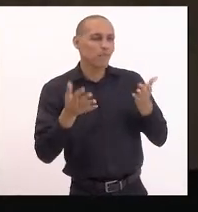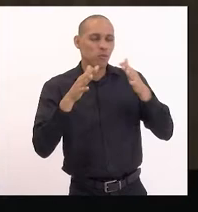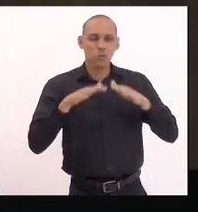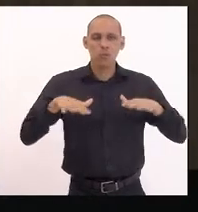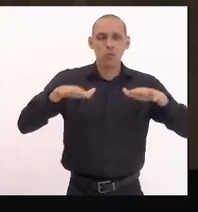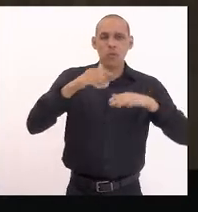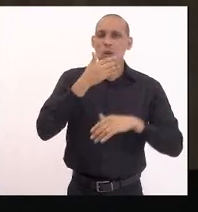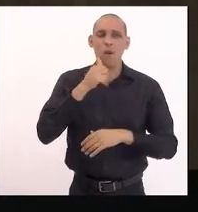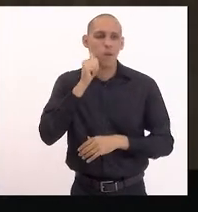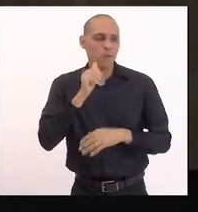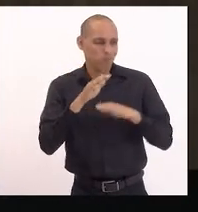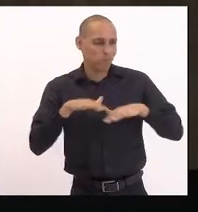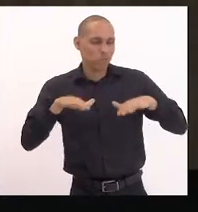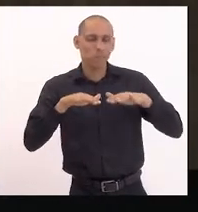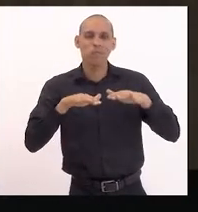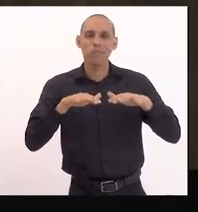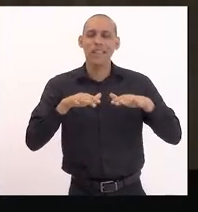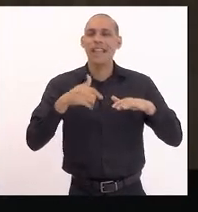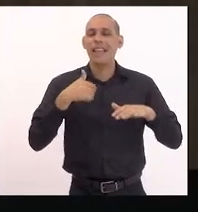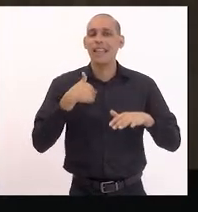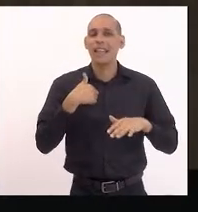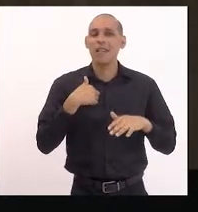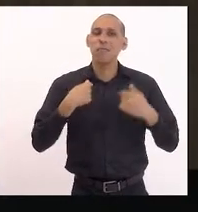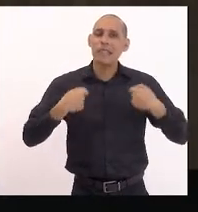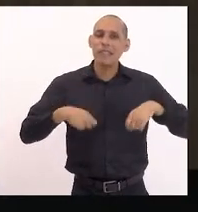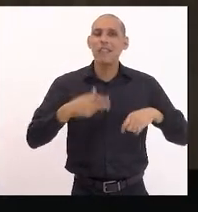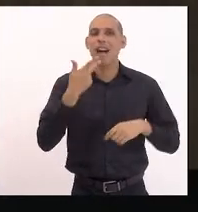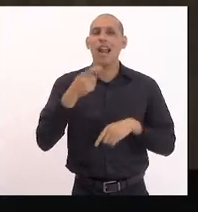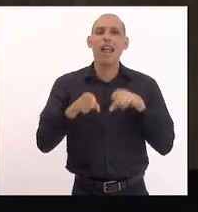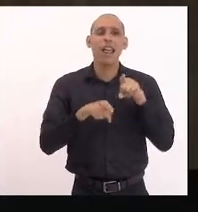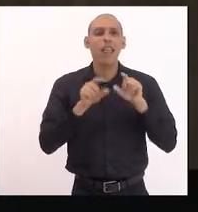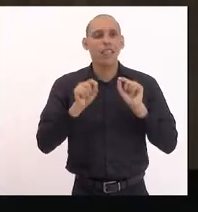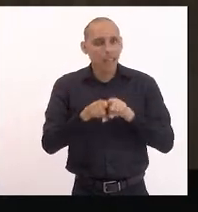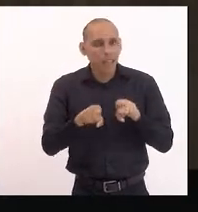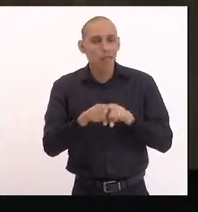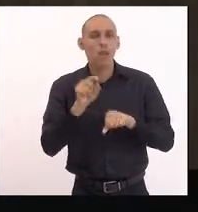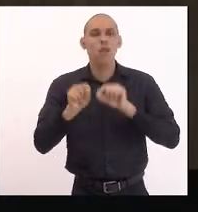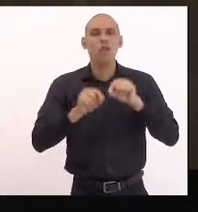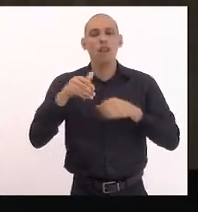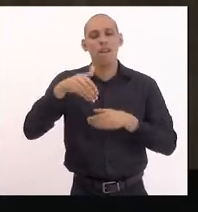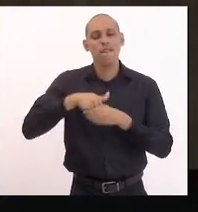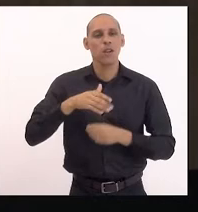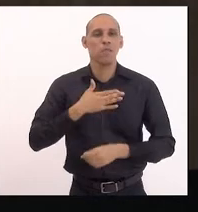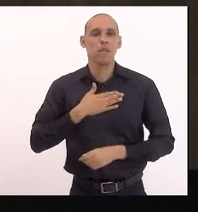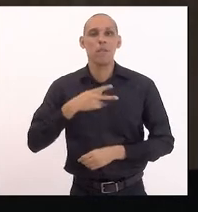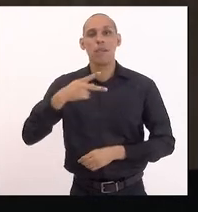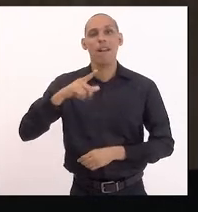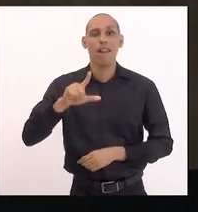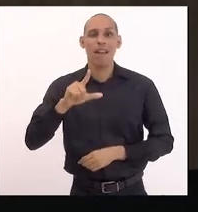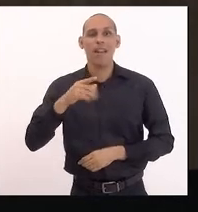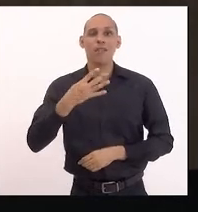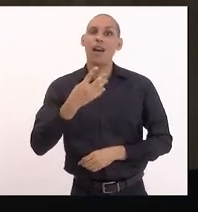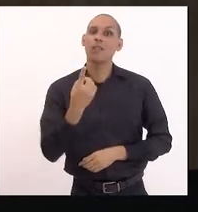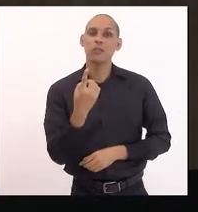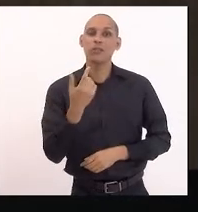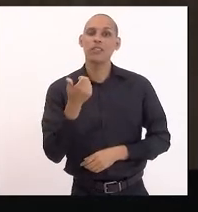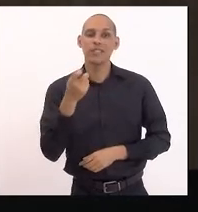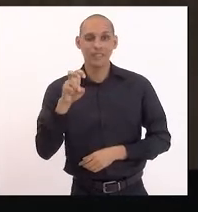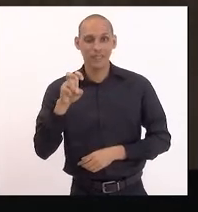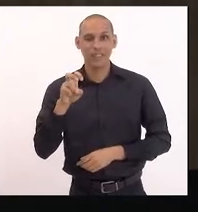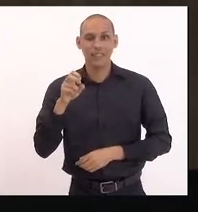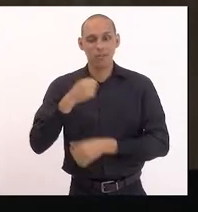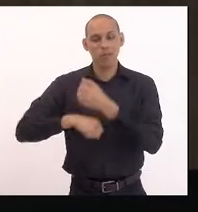deputados e deputadas, não podia deixar de fazer a declaração de voto nesse meu PL, o PL 4.1.15 de